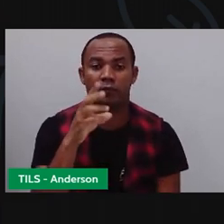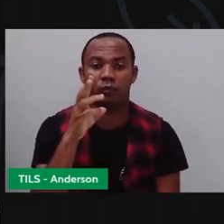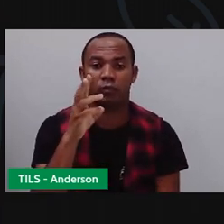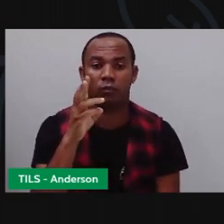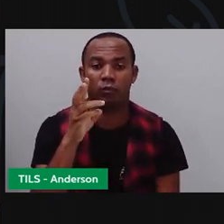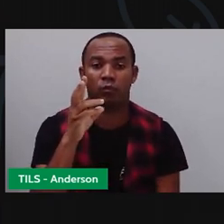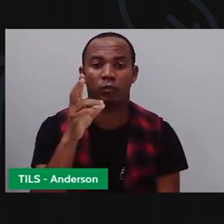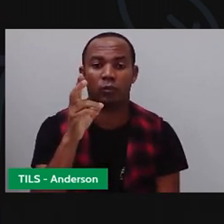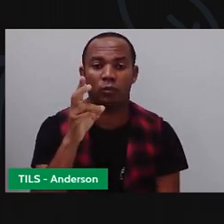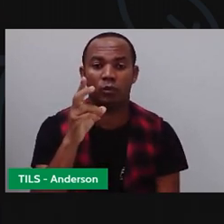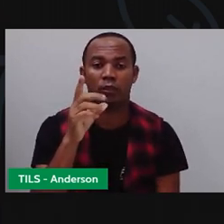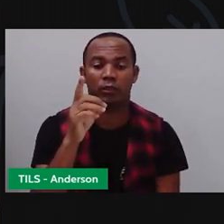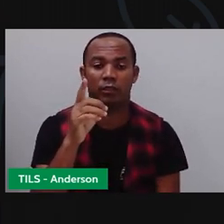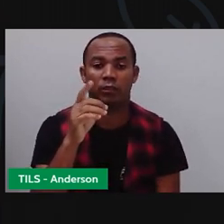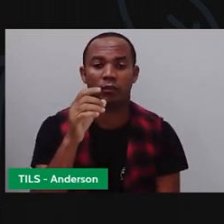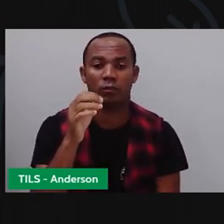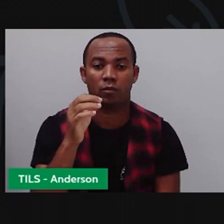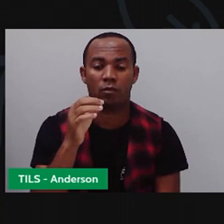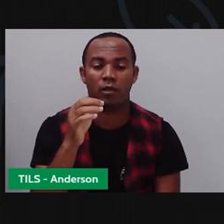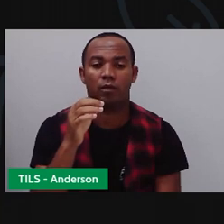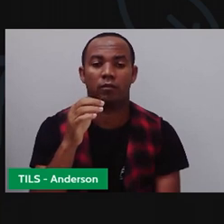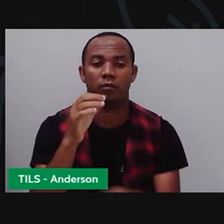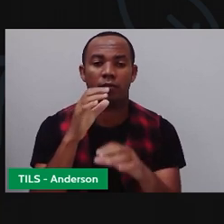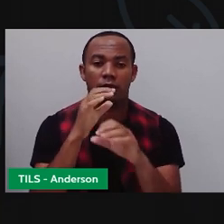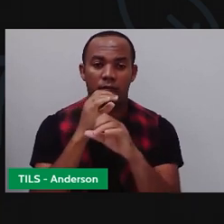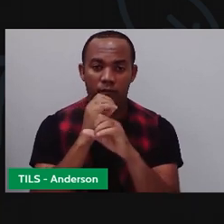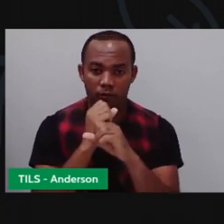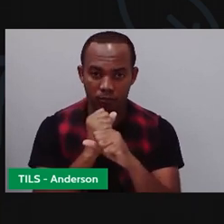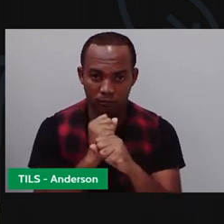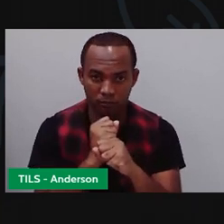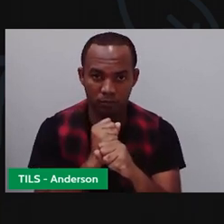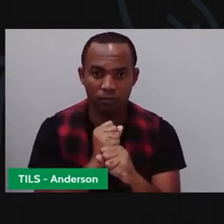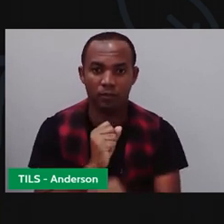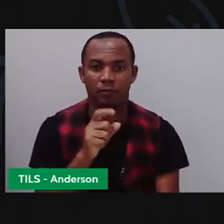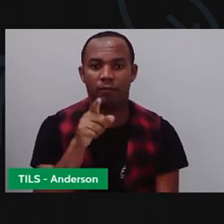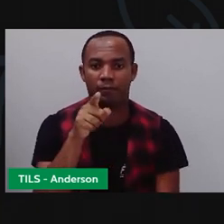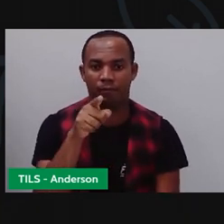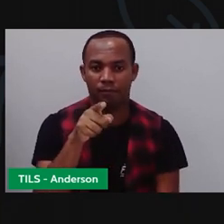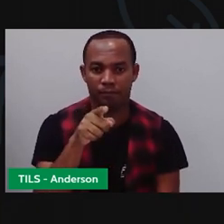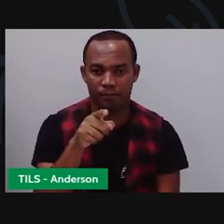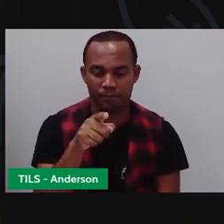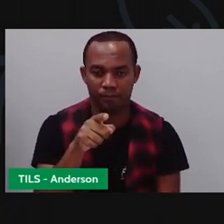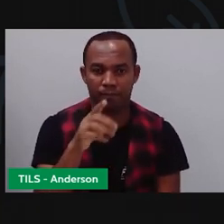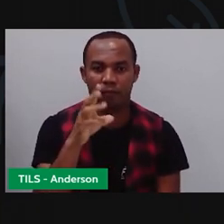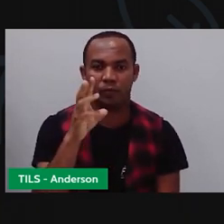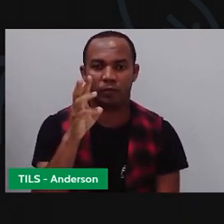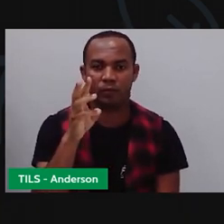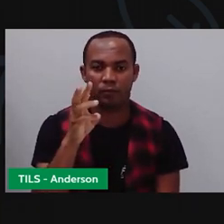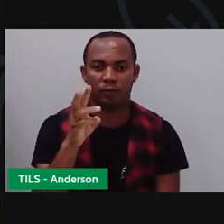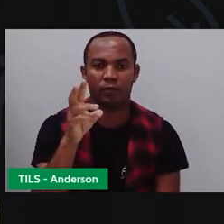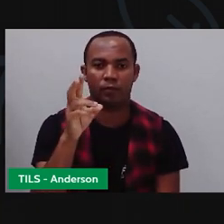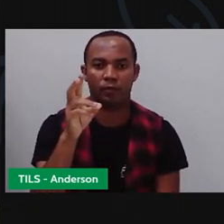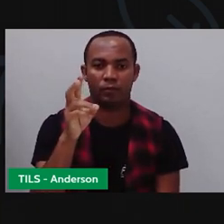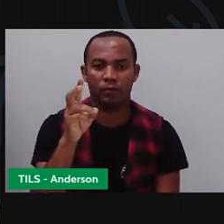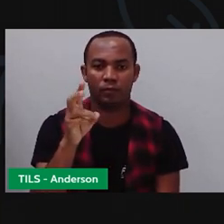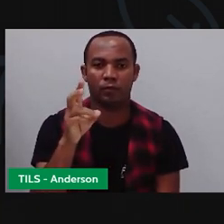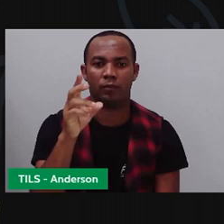quatro. Treze, quatorze, quinze, dezesseis. Vou somar mais quatro.